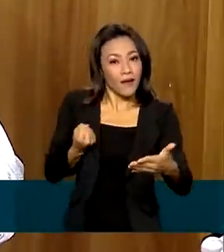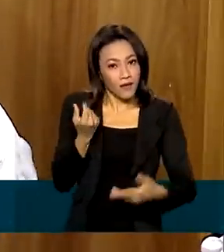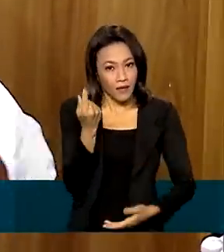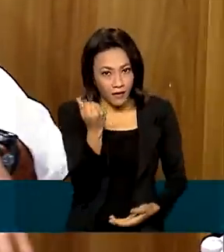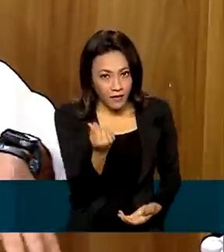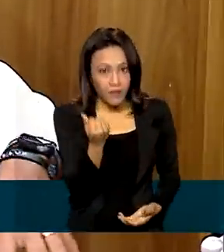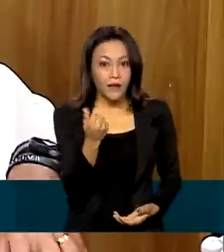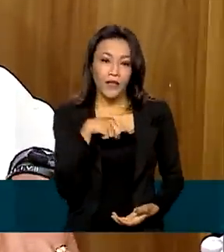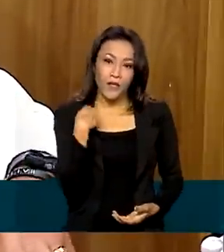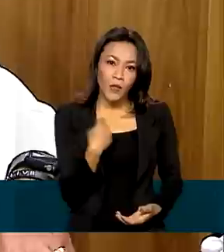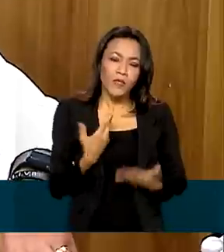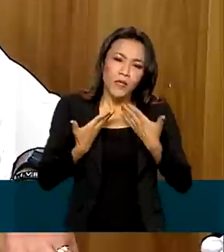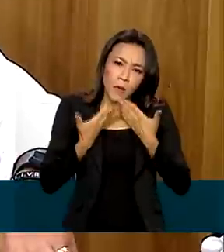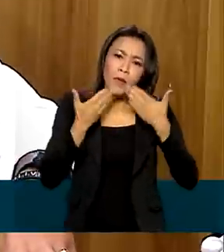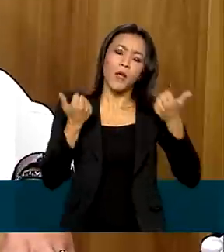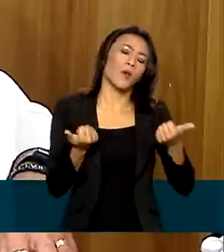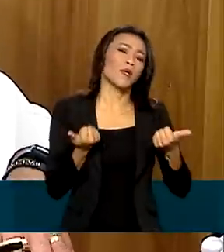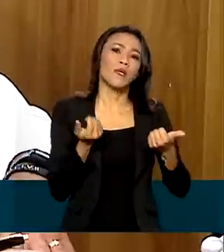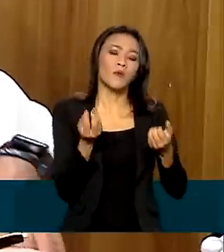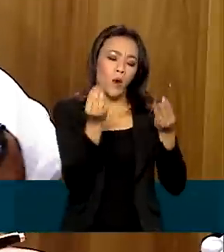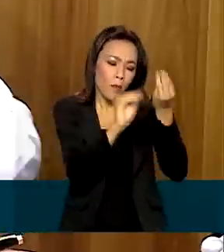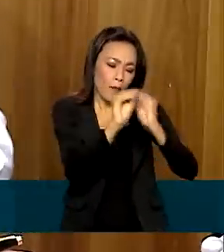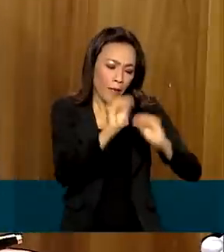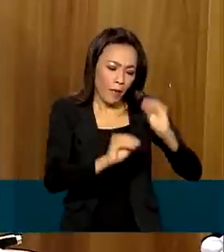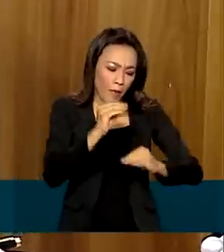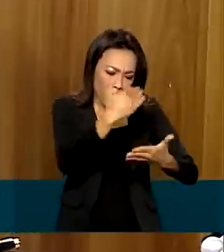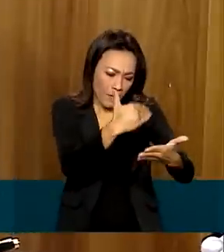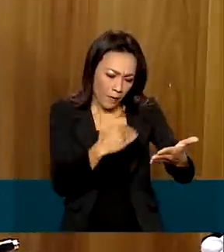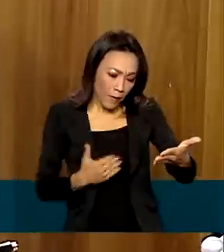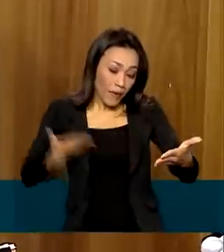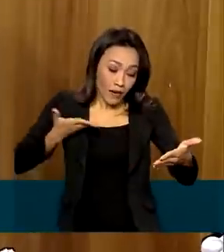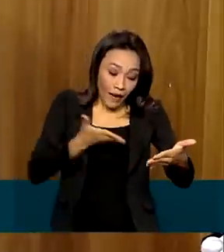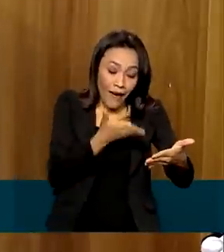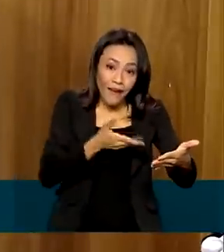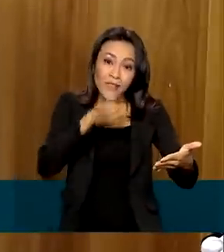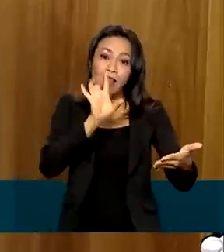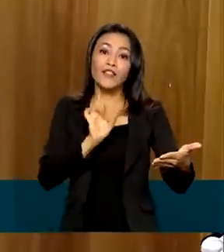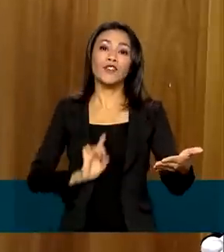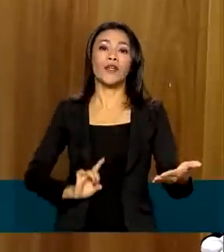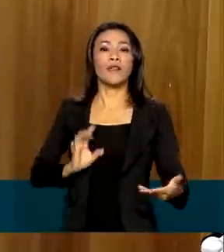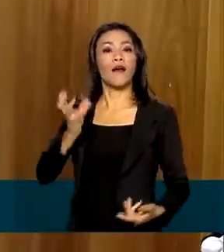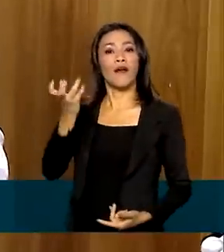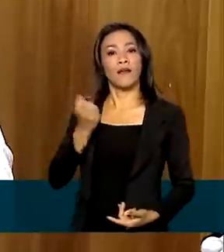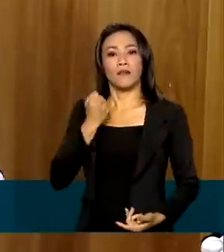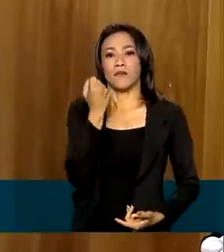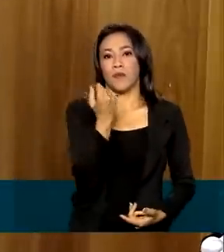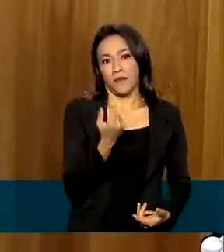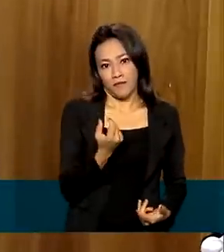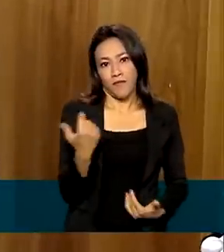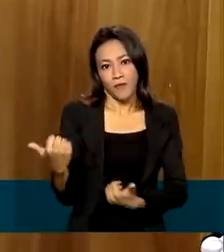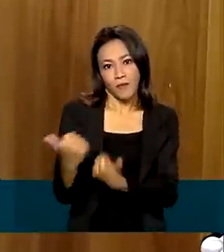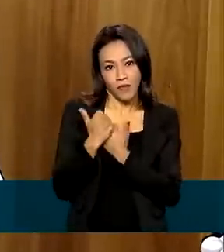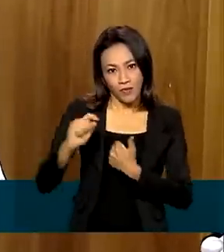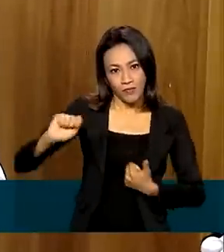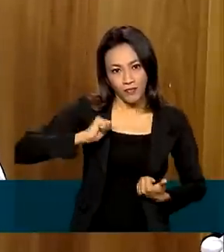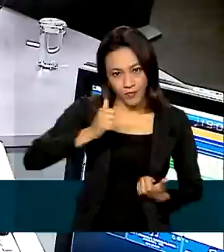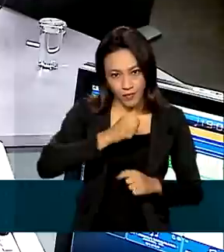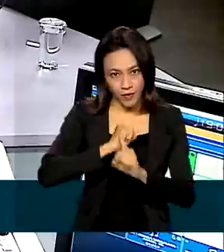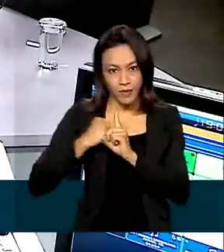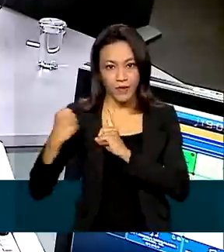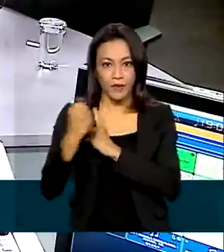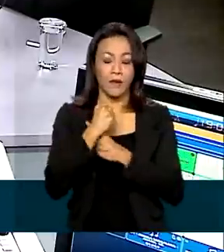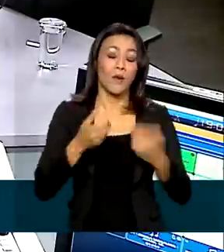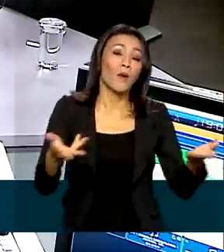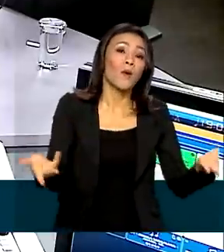aperfeiçoamento do nosso Cadastro Único, que é a porta de entrada dos programas sociais, fazendo com que hoje 100%